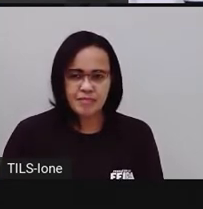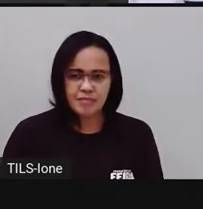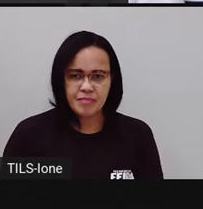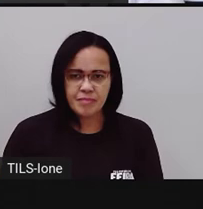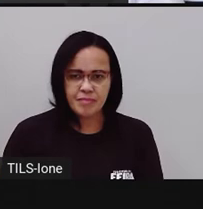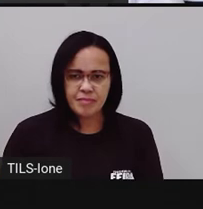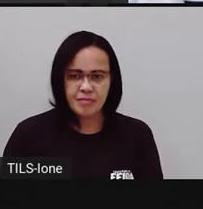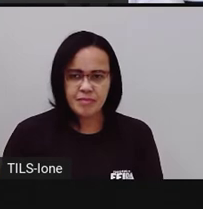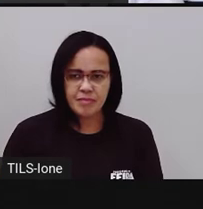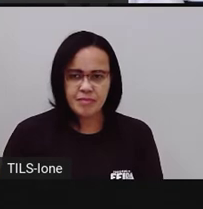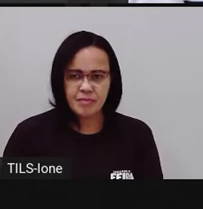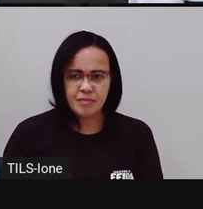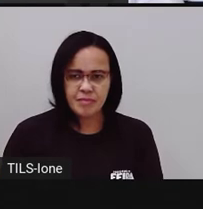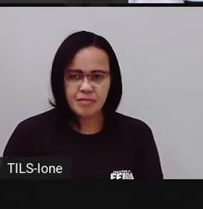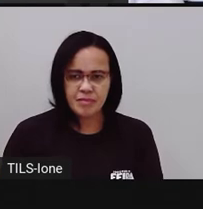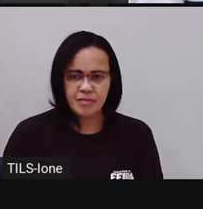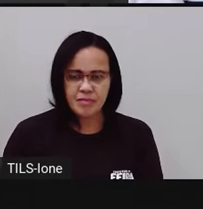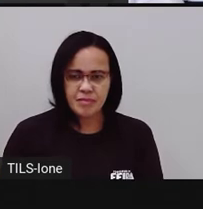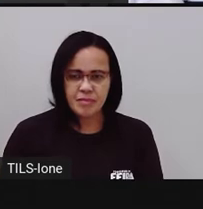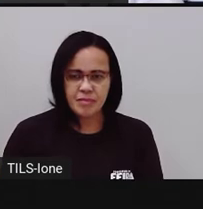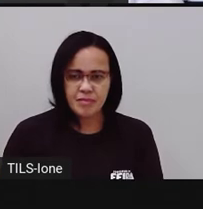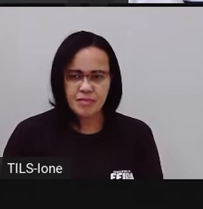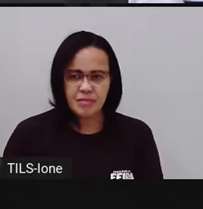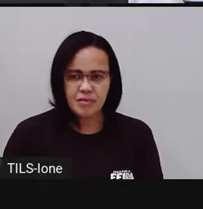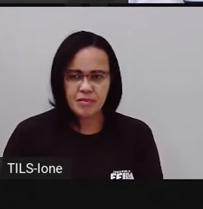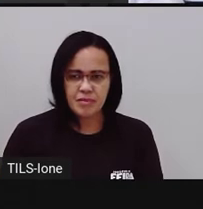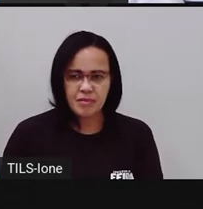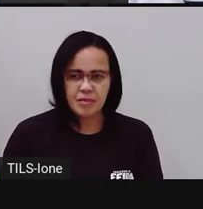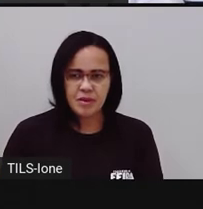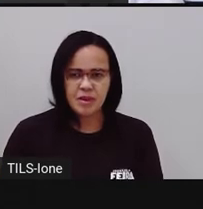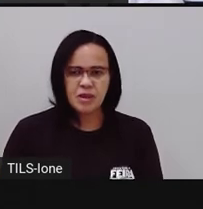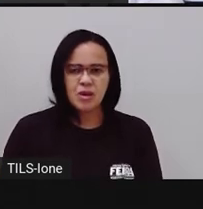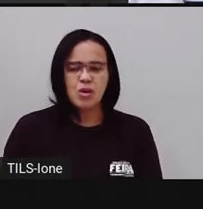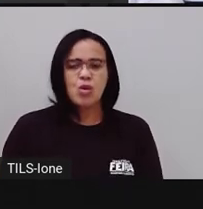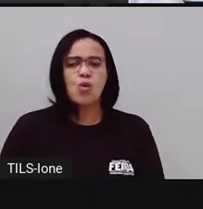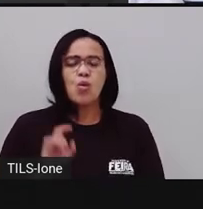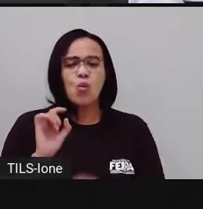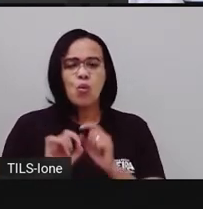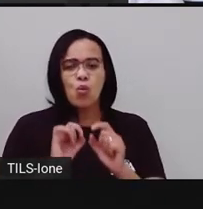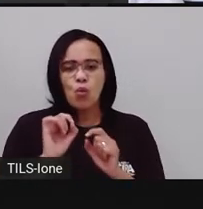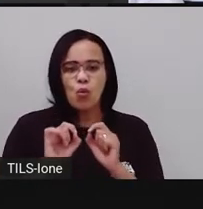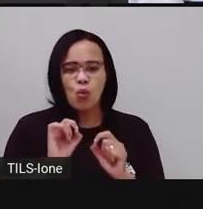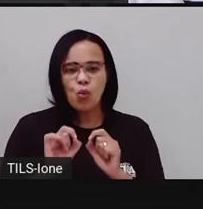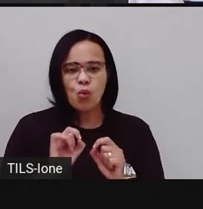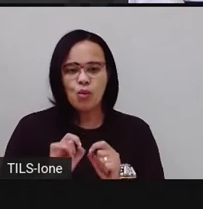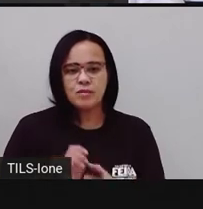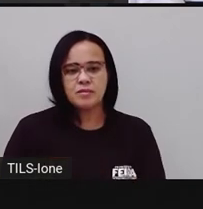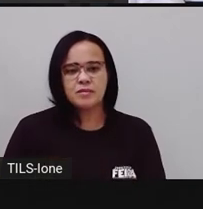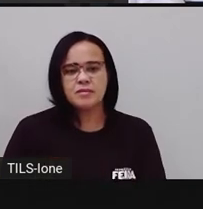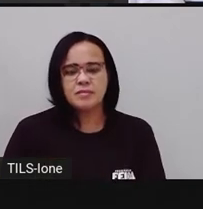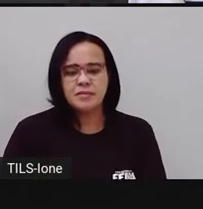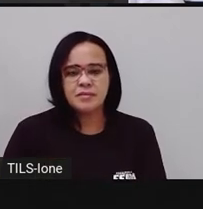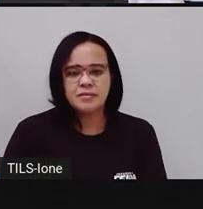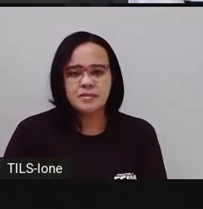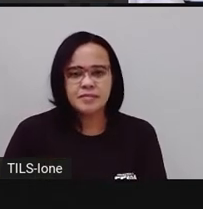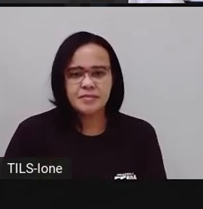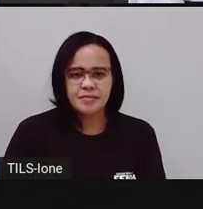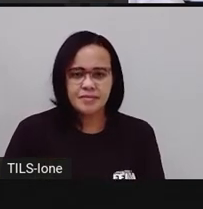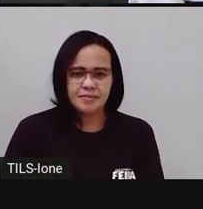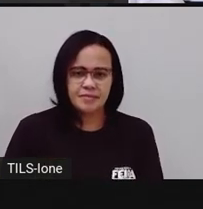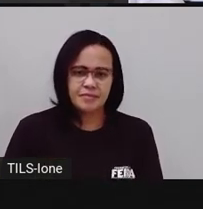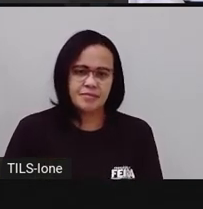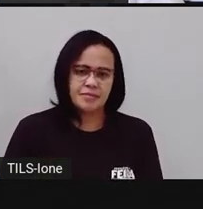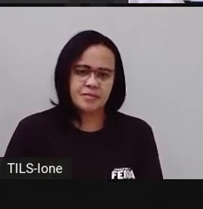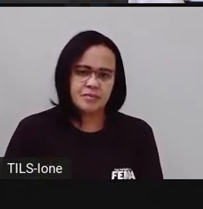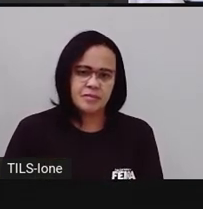já está lá na outra que a gente já preencheu. A Paula vai aumentar aqui... Pra ficar bem visível